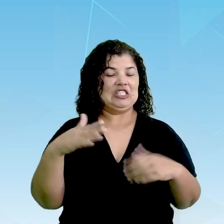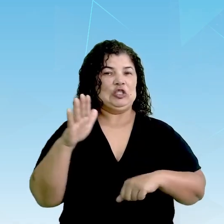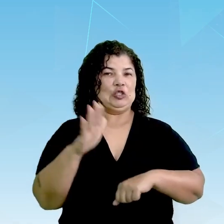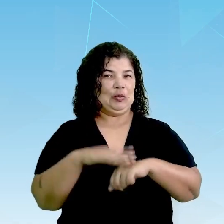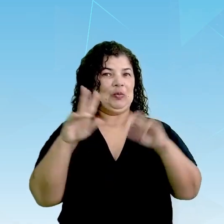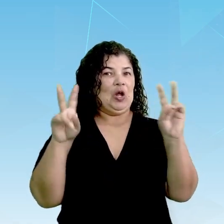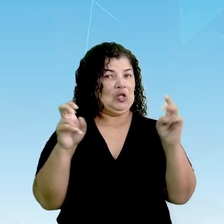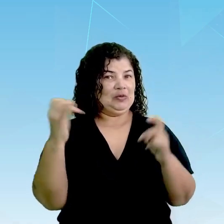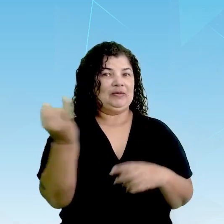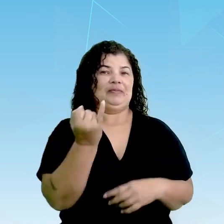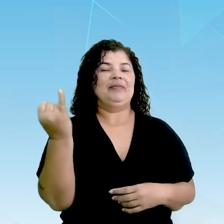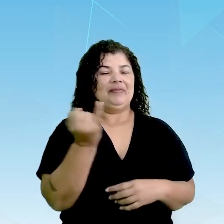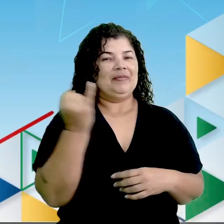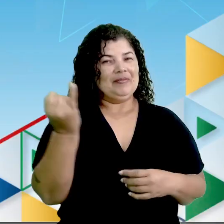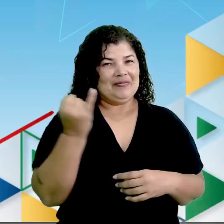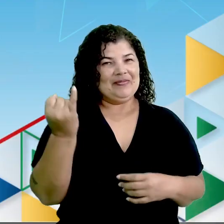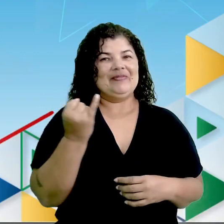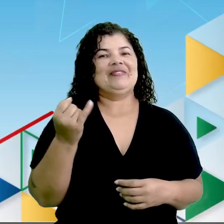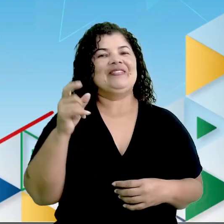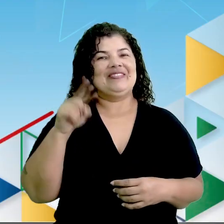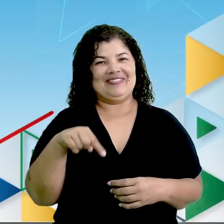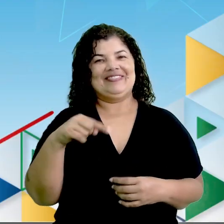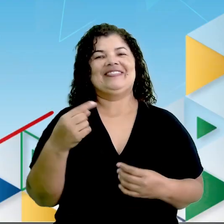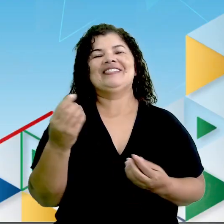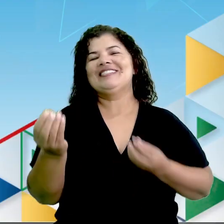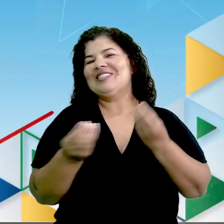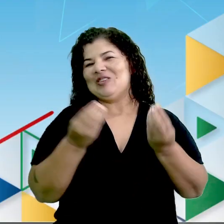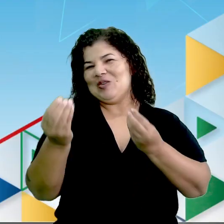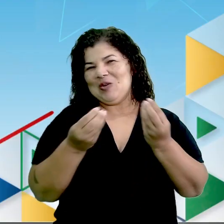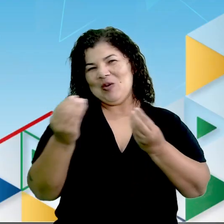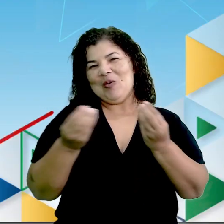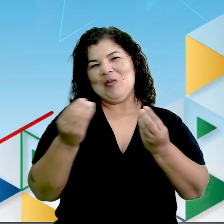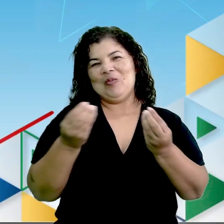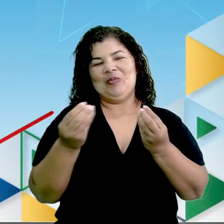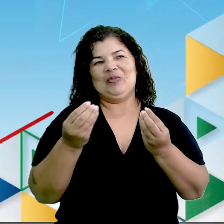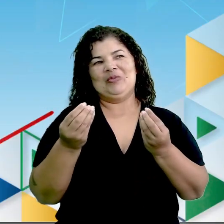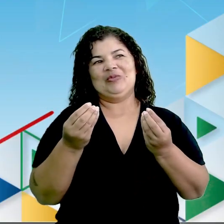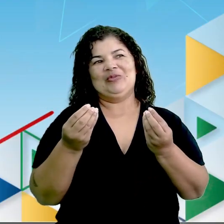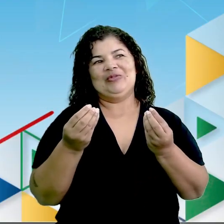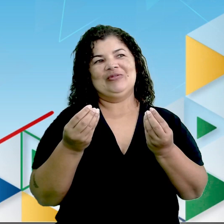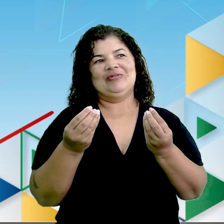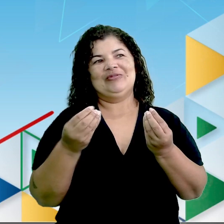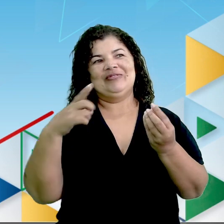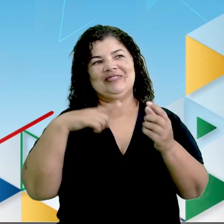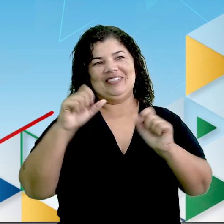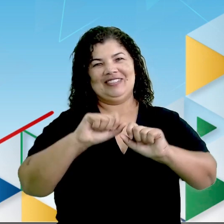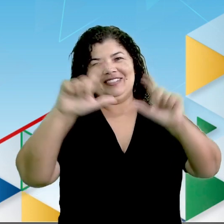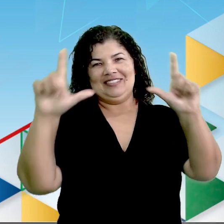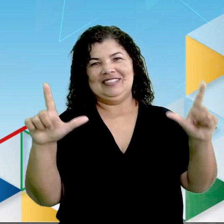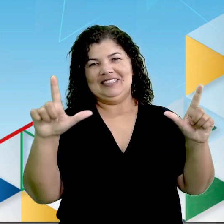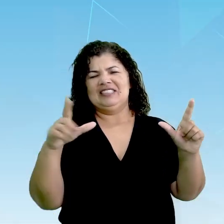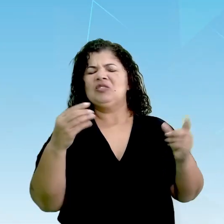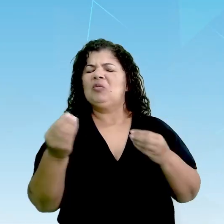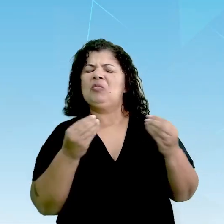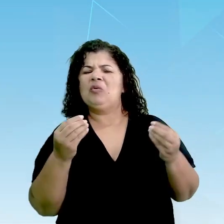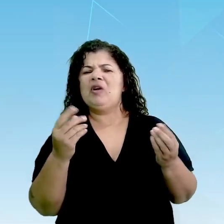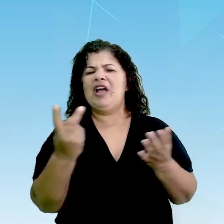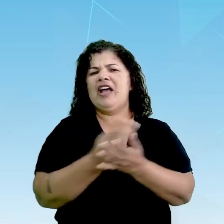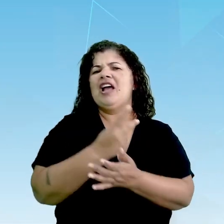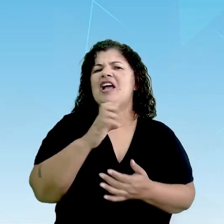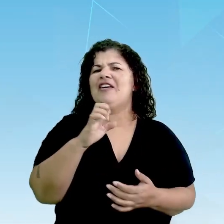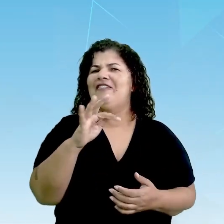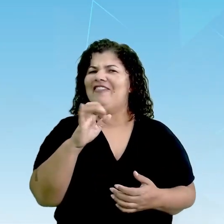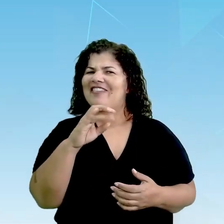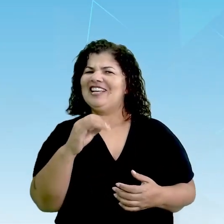interessante. O nome do assunto é, como há na tela, efeitos de sentido. É isso aí. Deixa eu